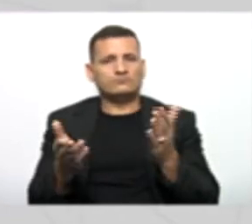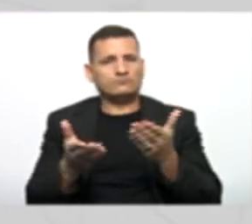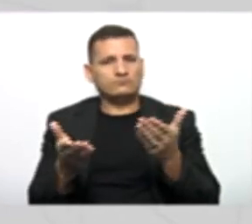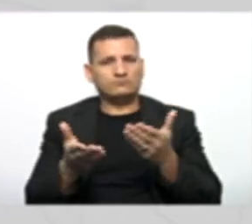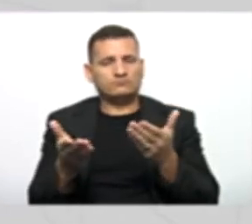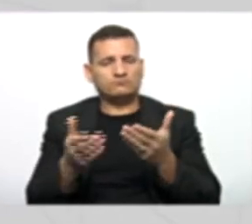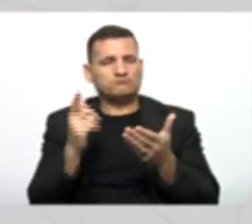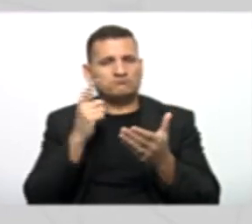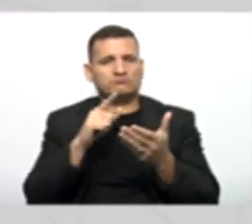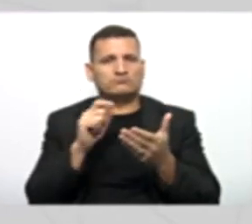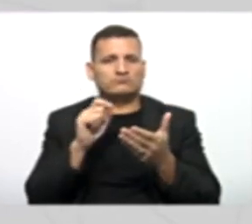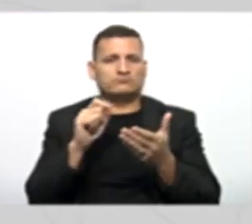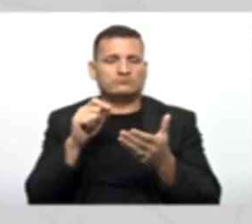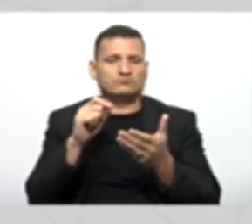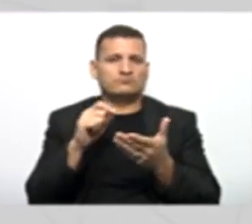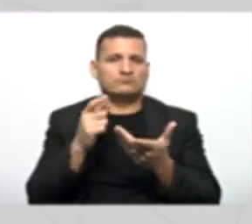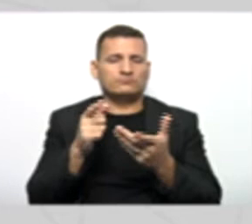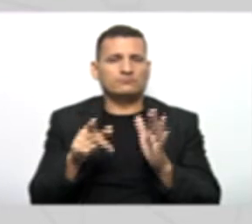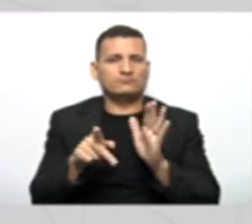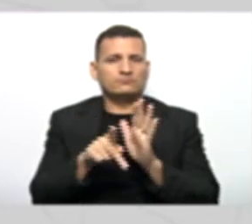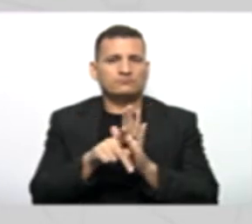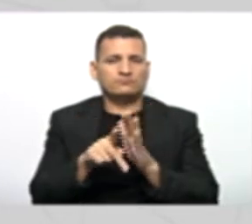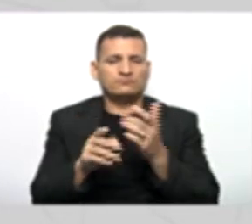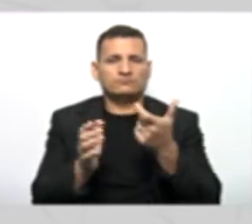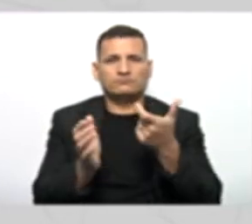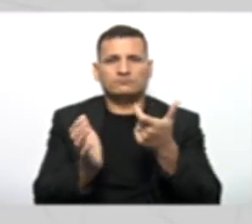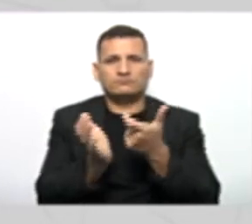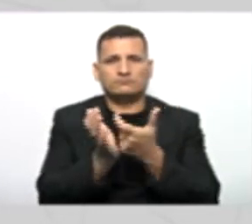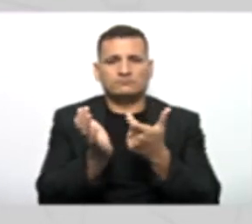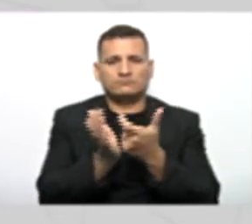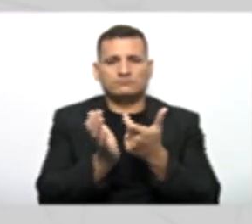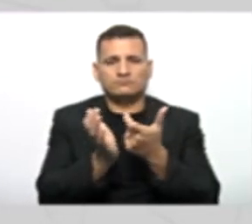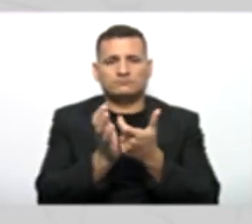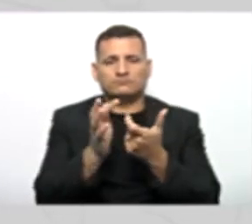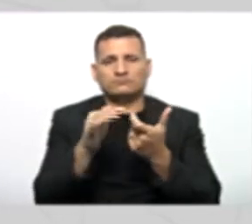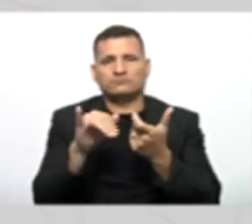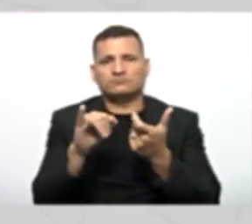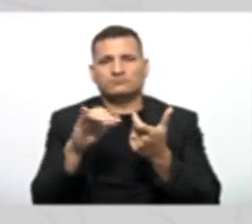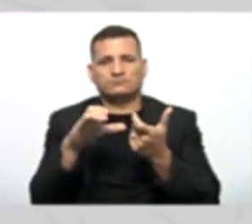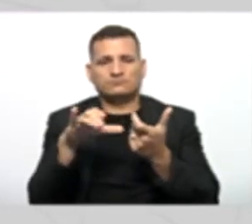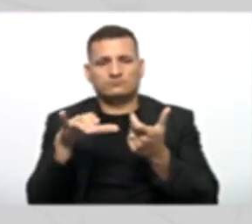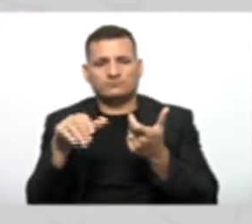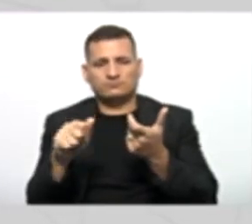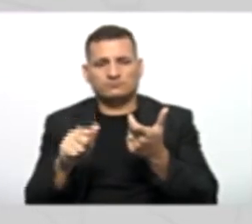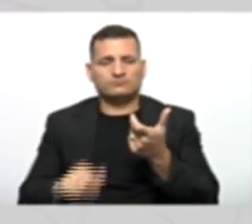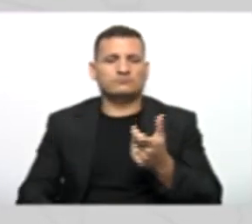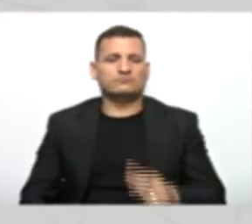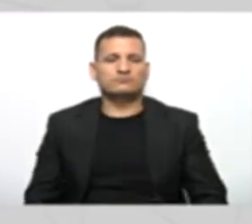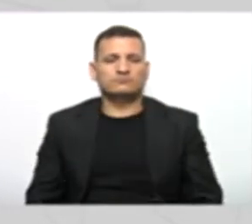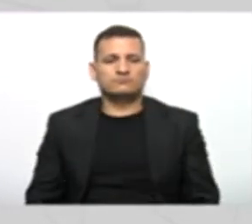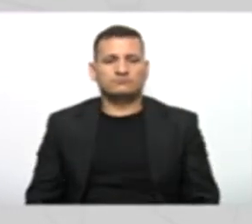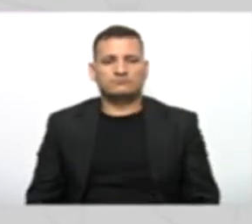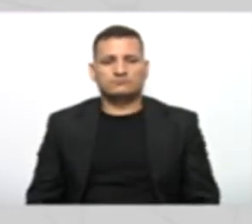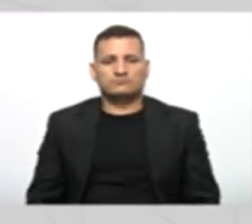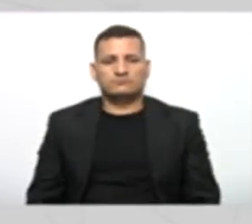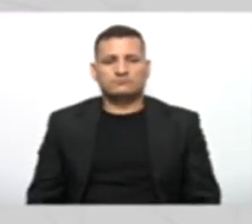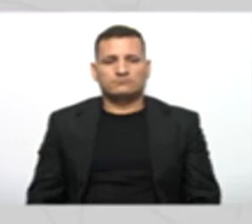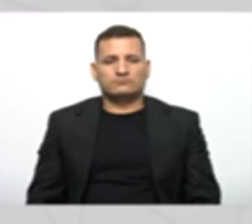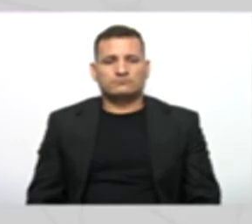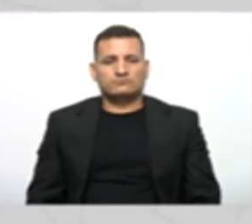com a criação dos atributos da própria classe pessoa física. Self.rg